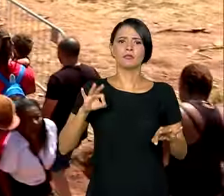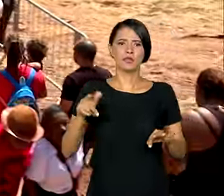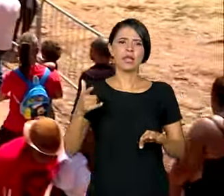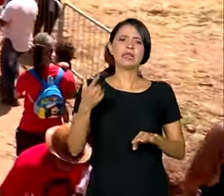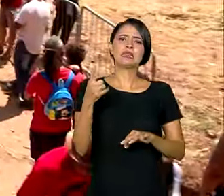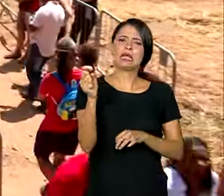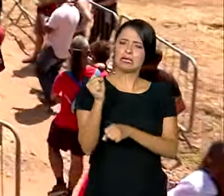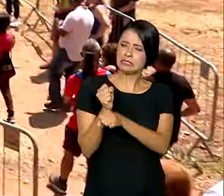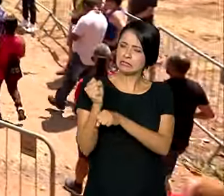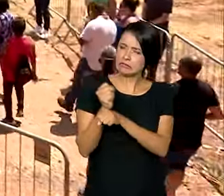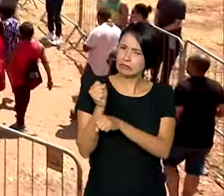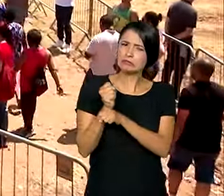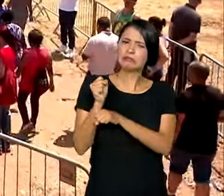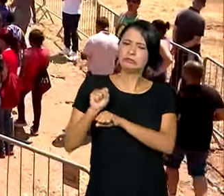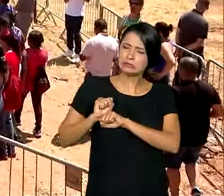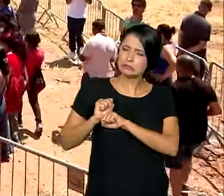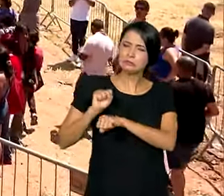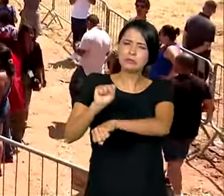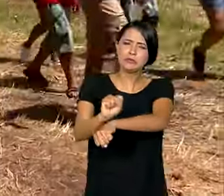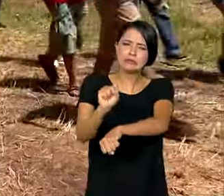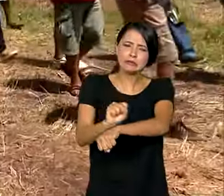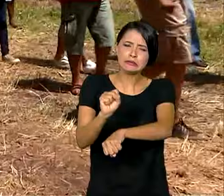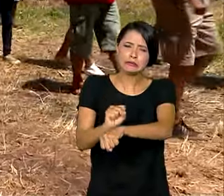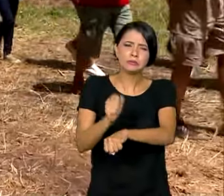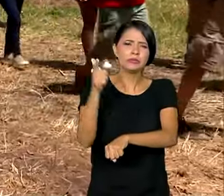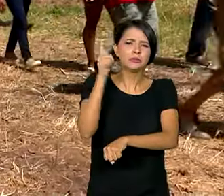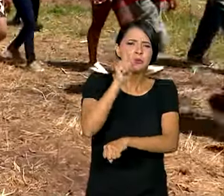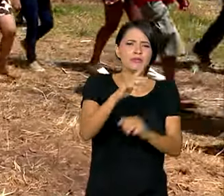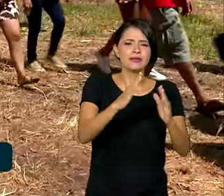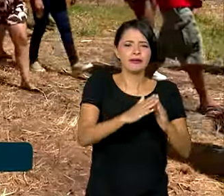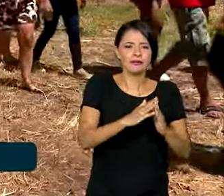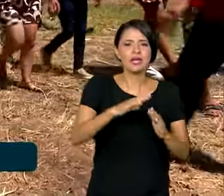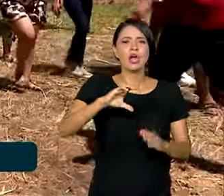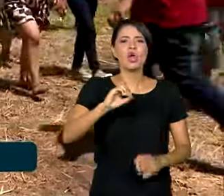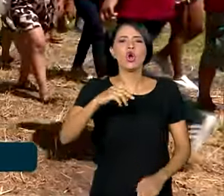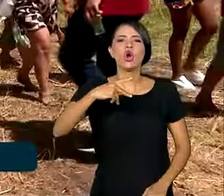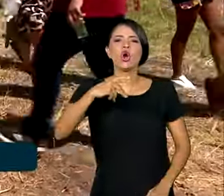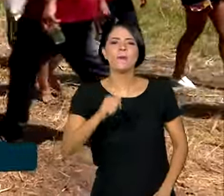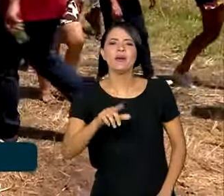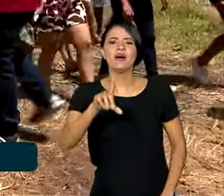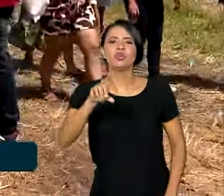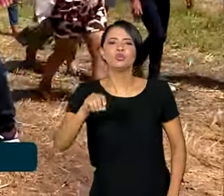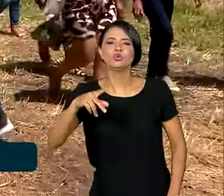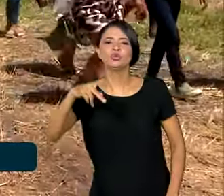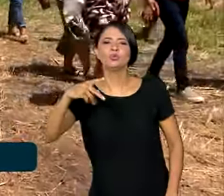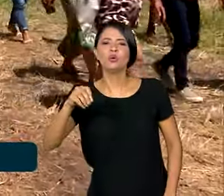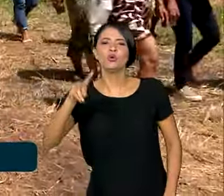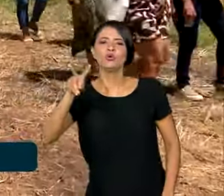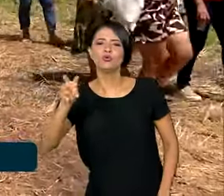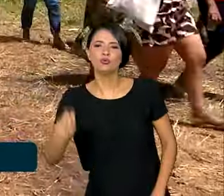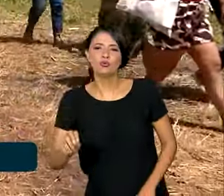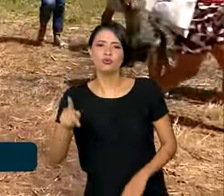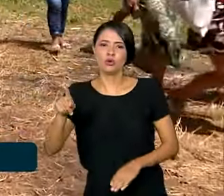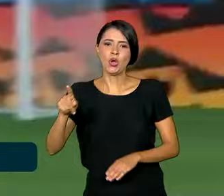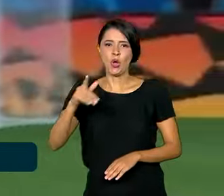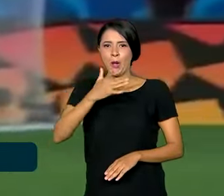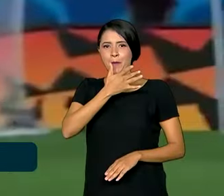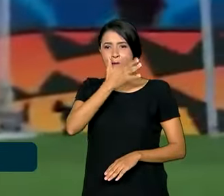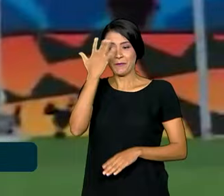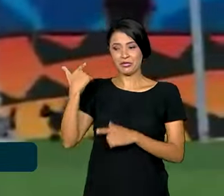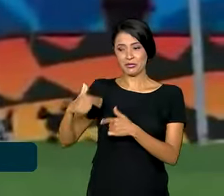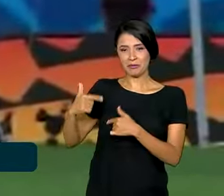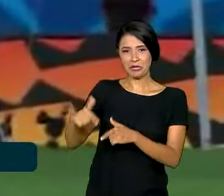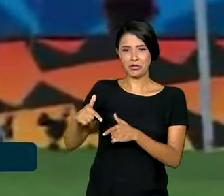década de história na luta por moradia. O Copa do Povo começou como uma ocupação dos trabalhadores sem teto.